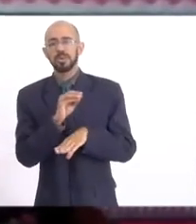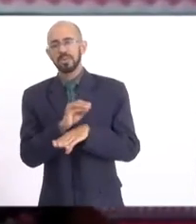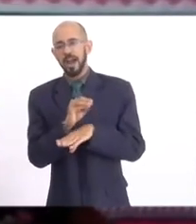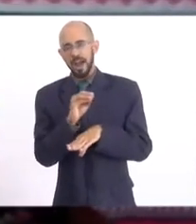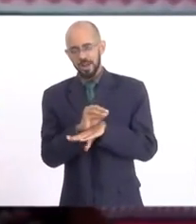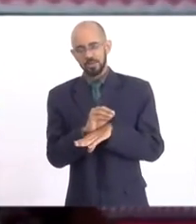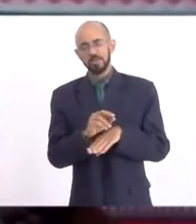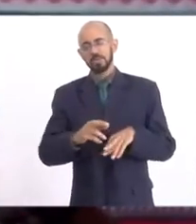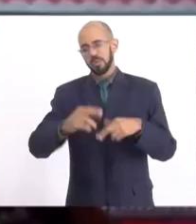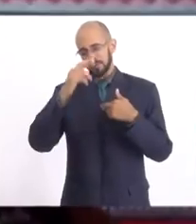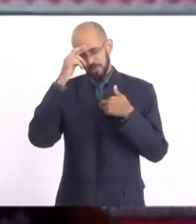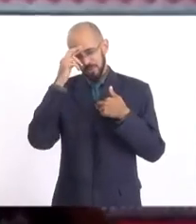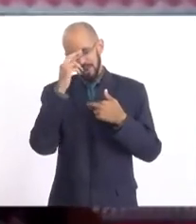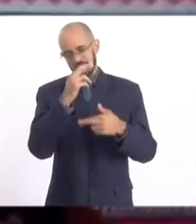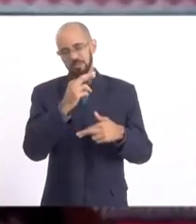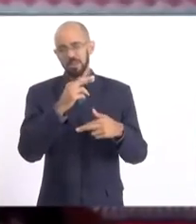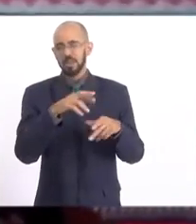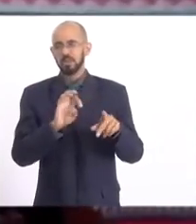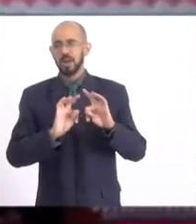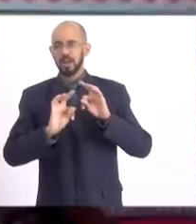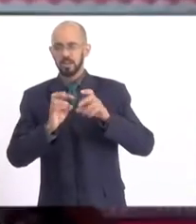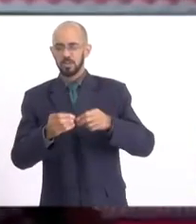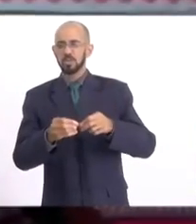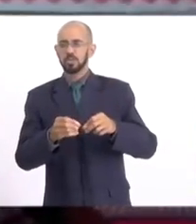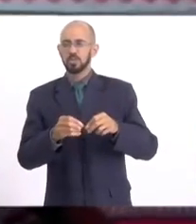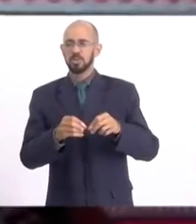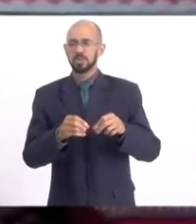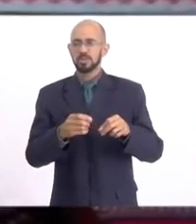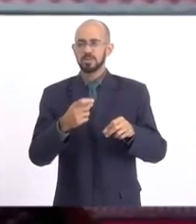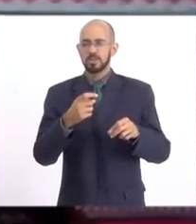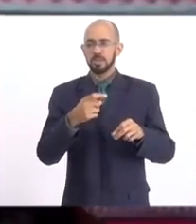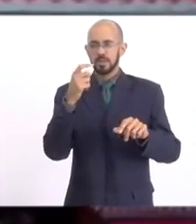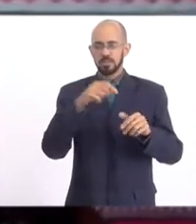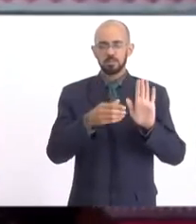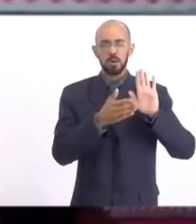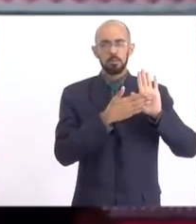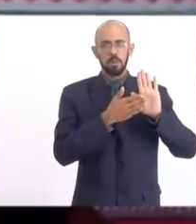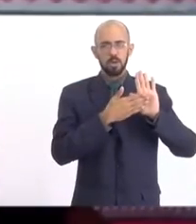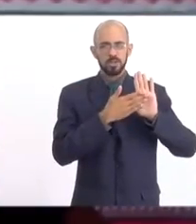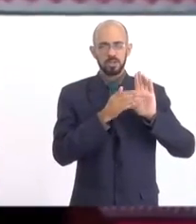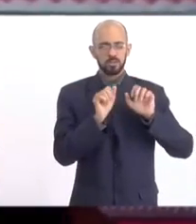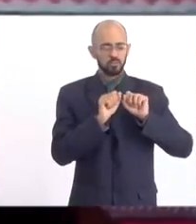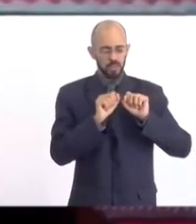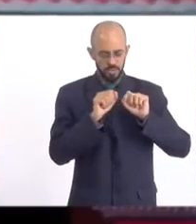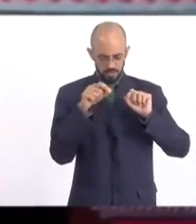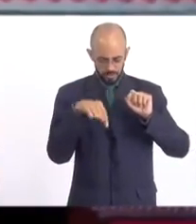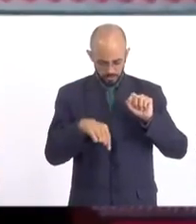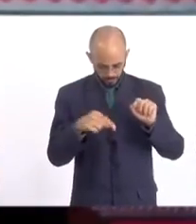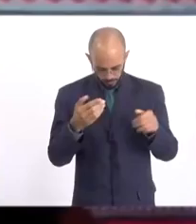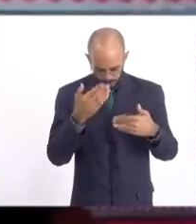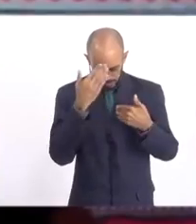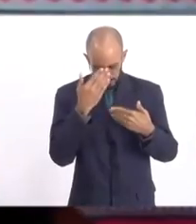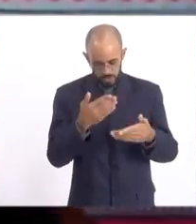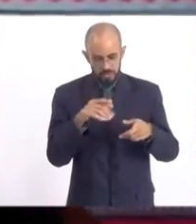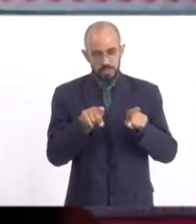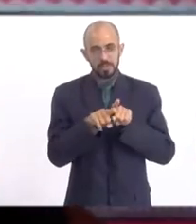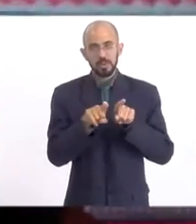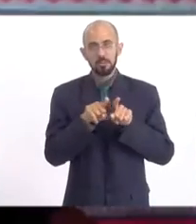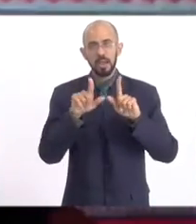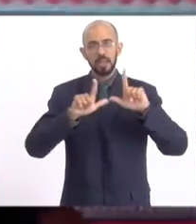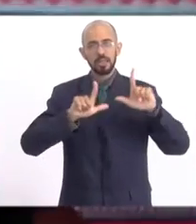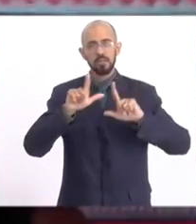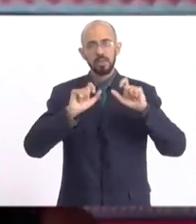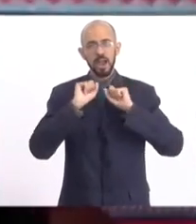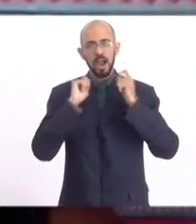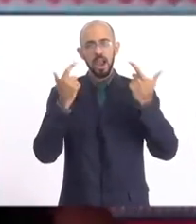respeito a todas as posições e as proposições feitas aqui. Então, agradecer imensamente também à TV Alerj